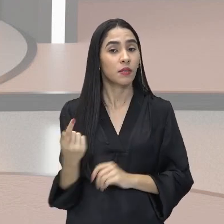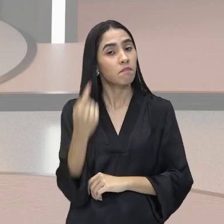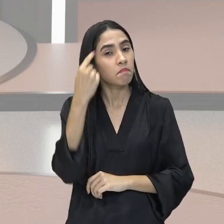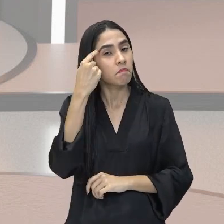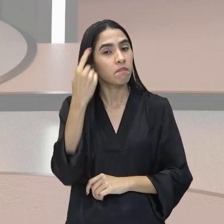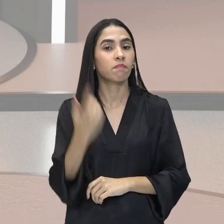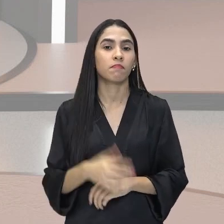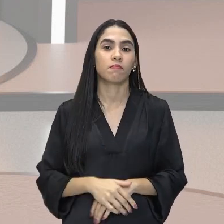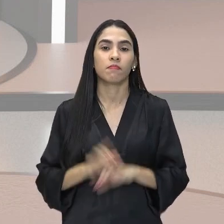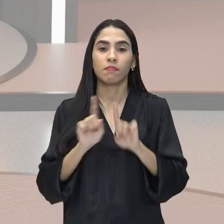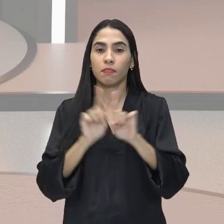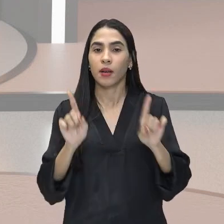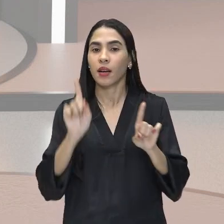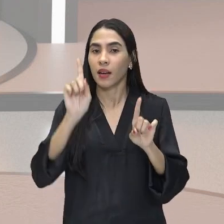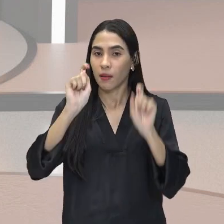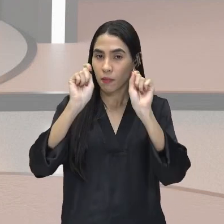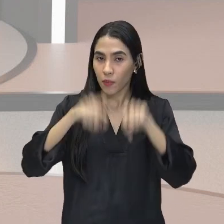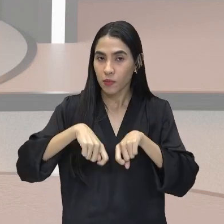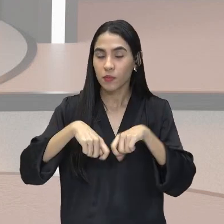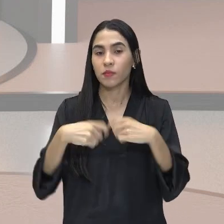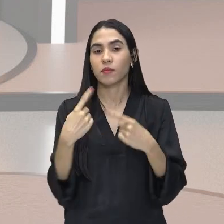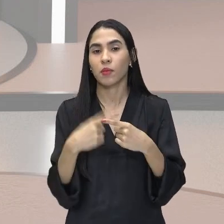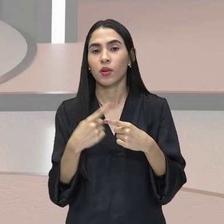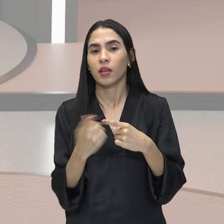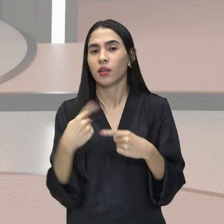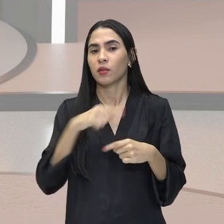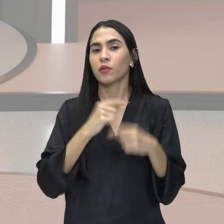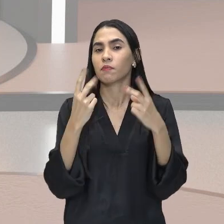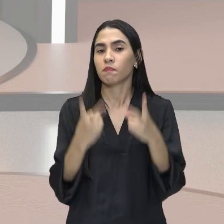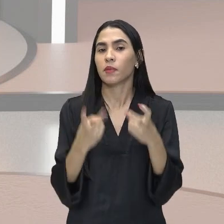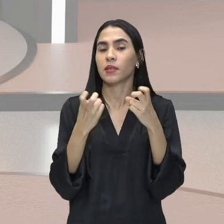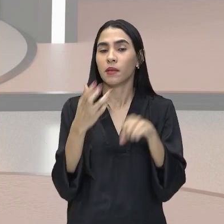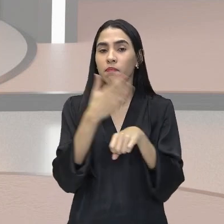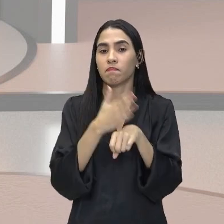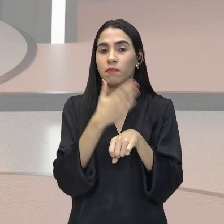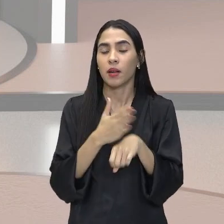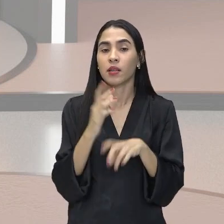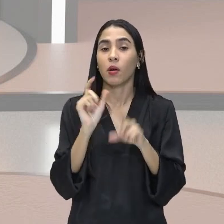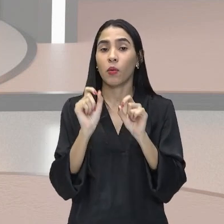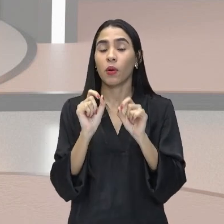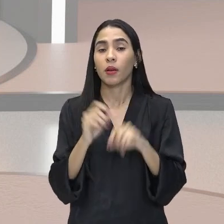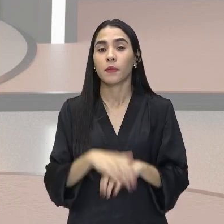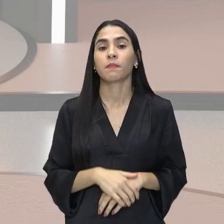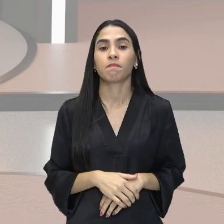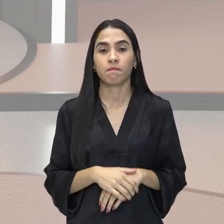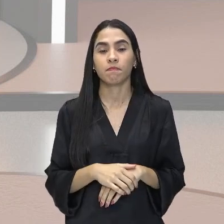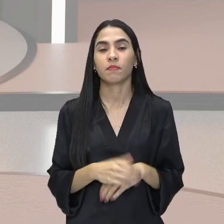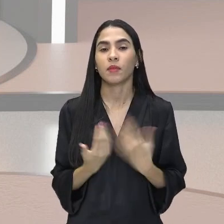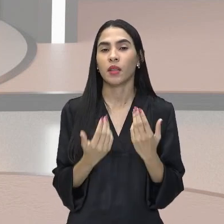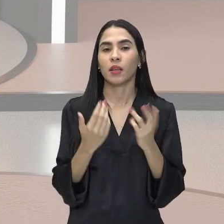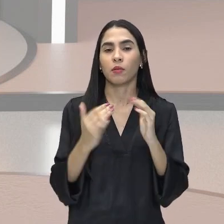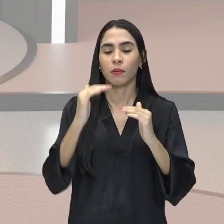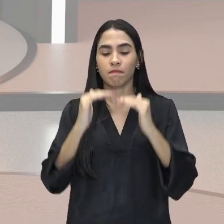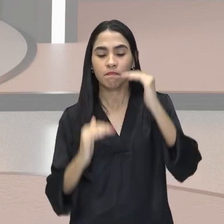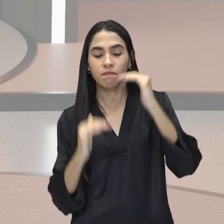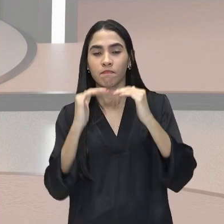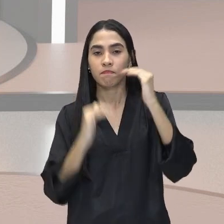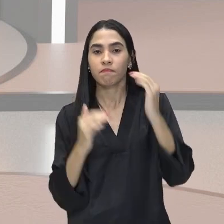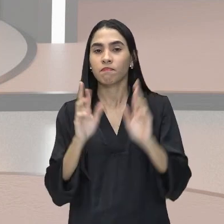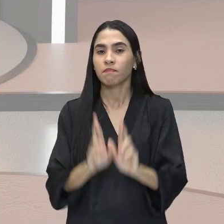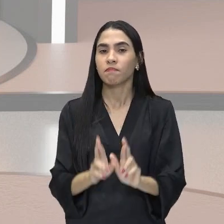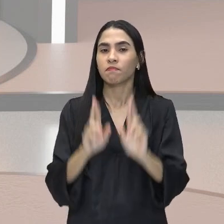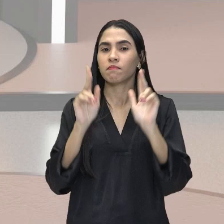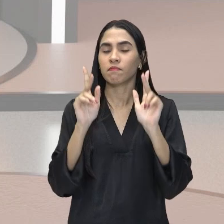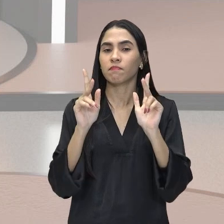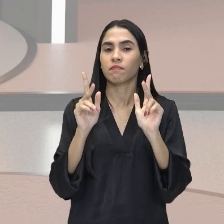mas ela é possível, porque a gente percebe aí na prática, sim, gente, uma disparidade de diferenças